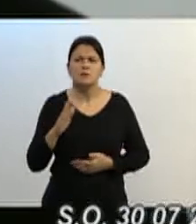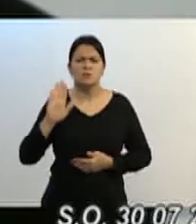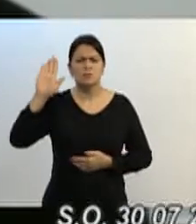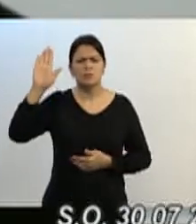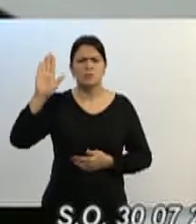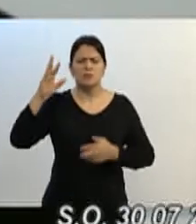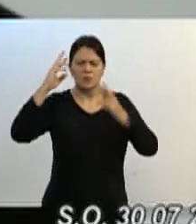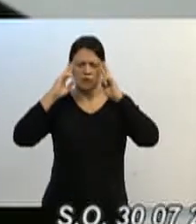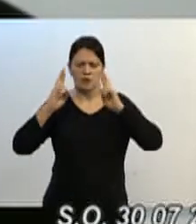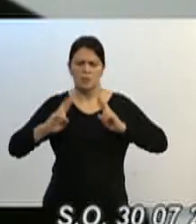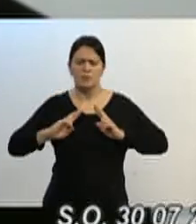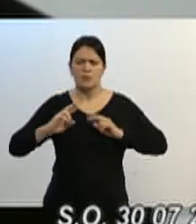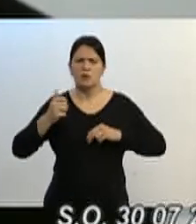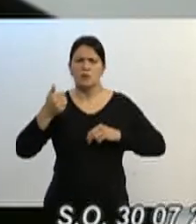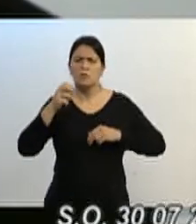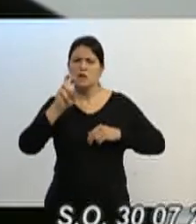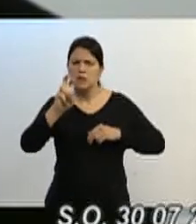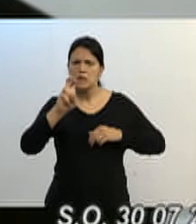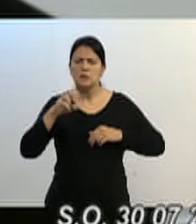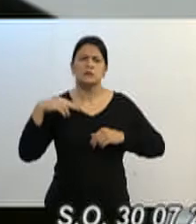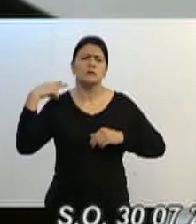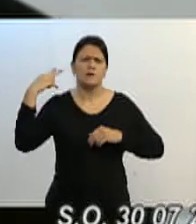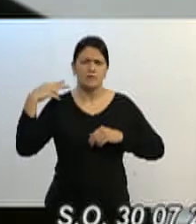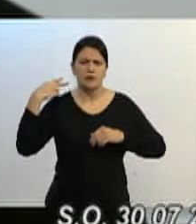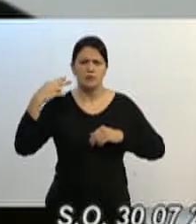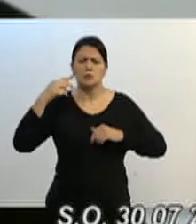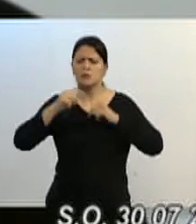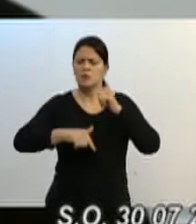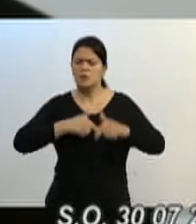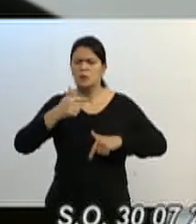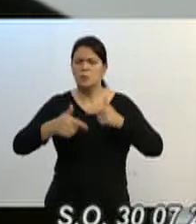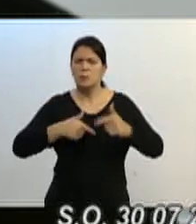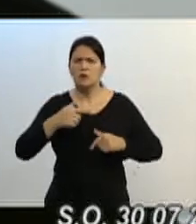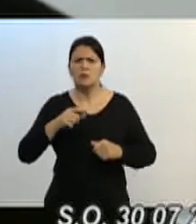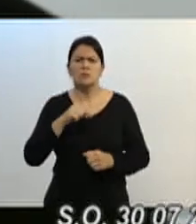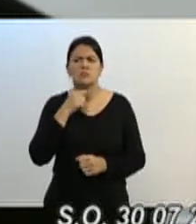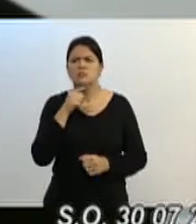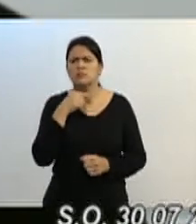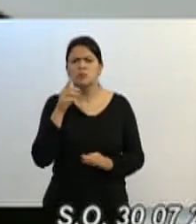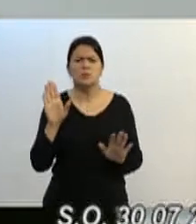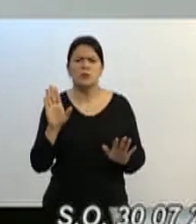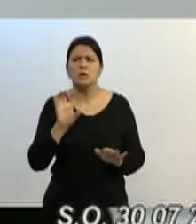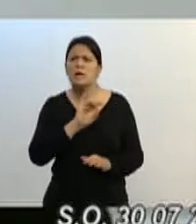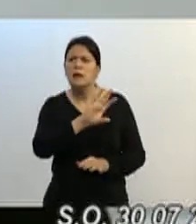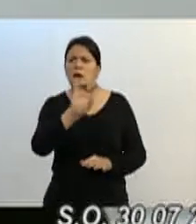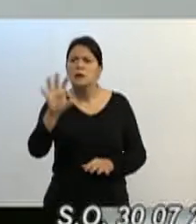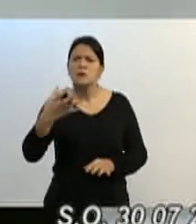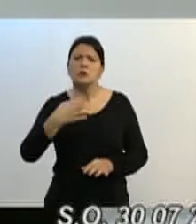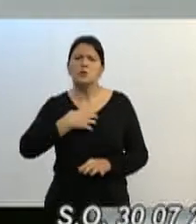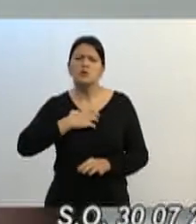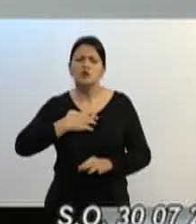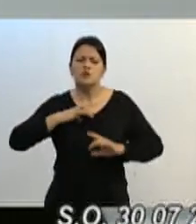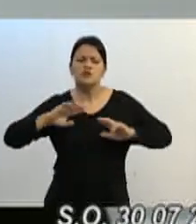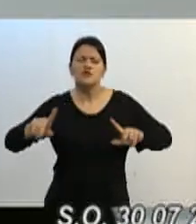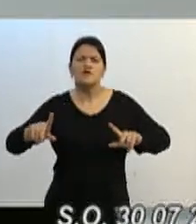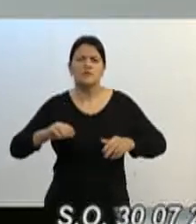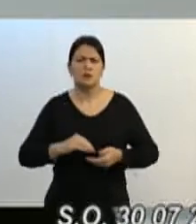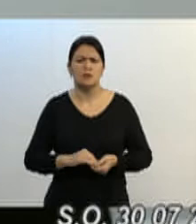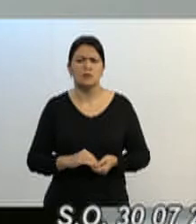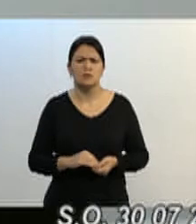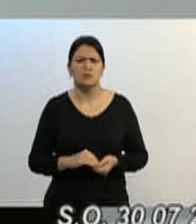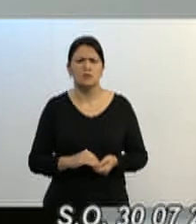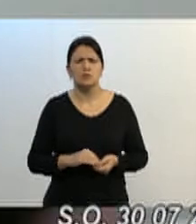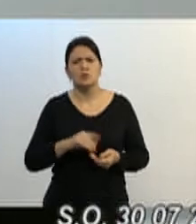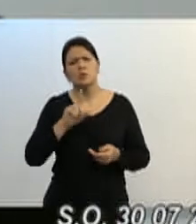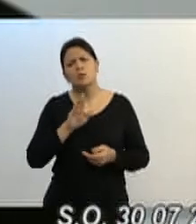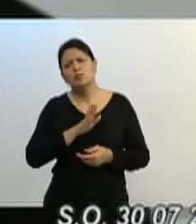quinze vereadores, nós, quinze vereadores, trabalhamos, ninguém acabou com o seu jeito de trabalhar, um trabalha no centro, no interior, no bairro, um suja